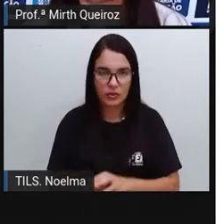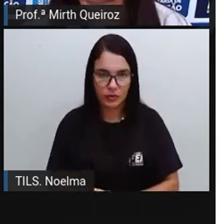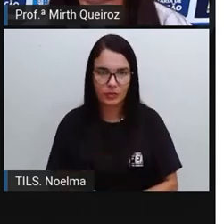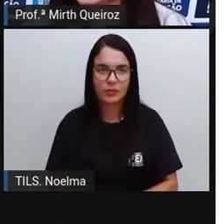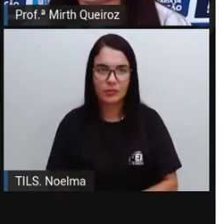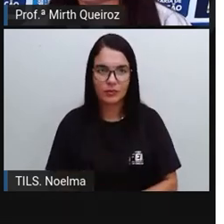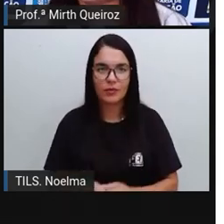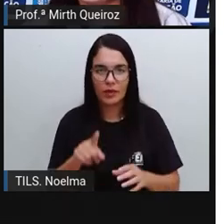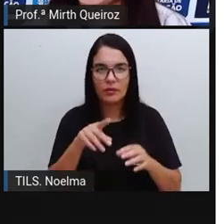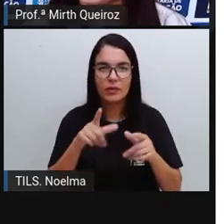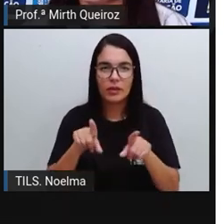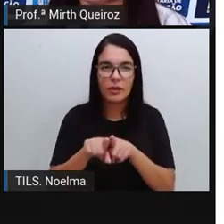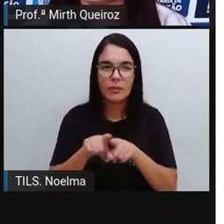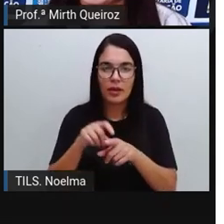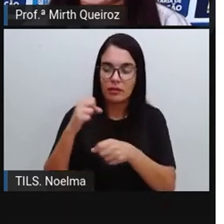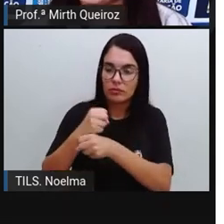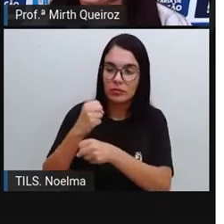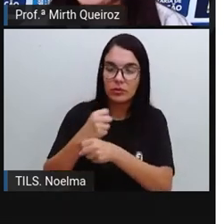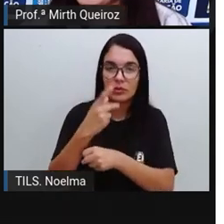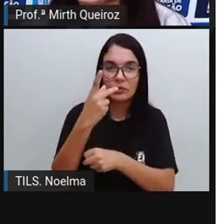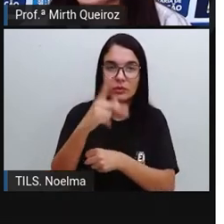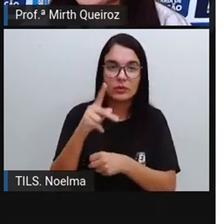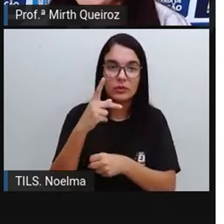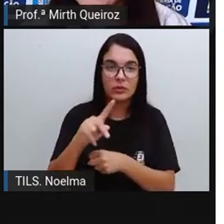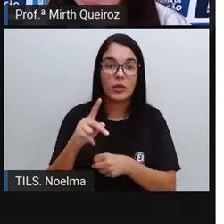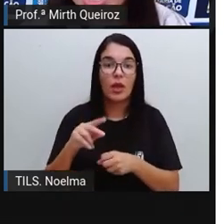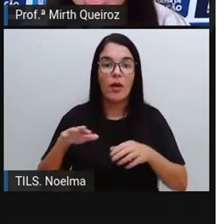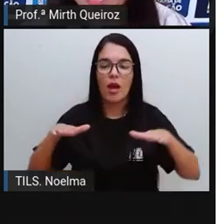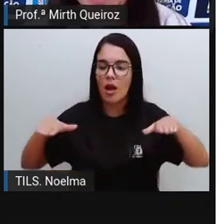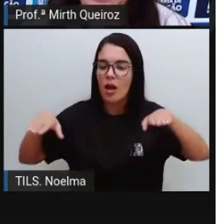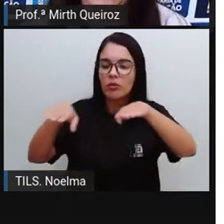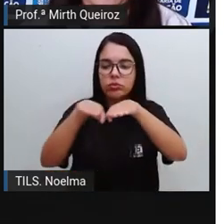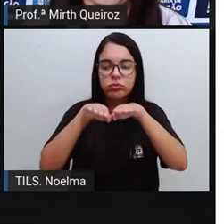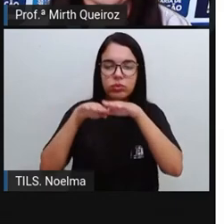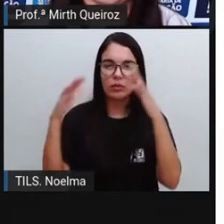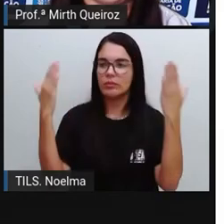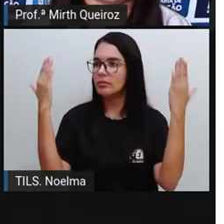um mosaico simétrico, né? E harmônico aí.